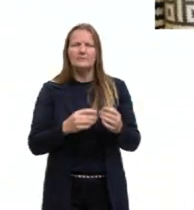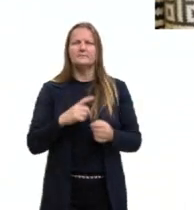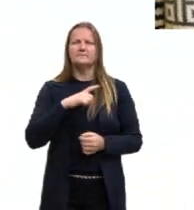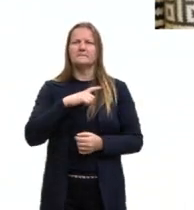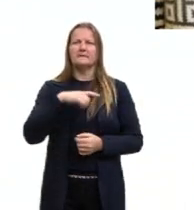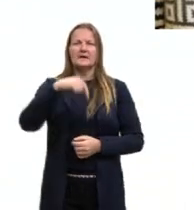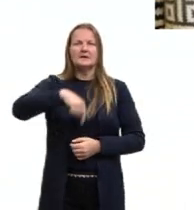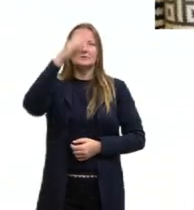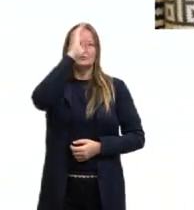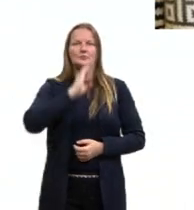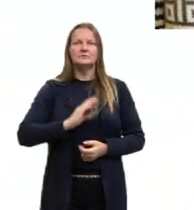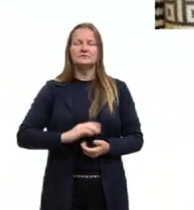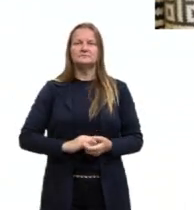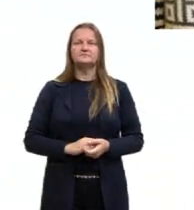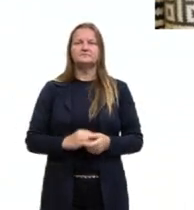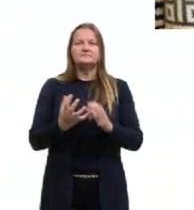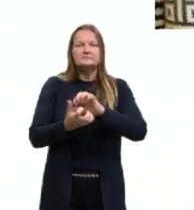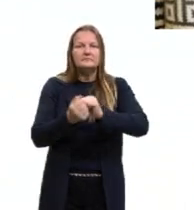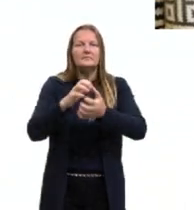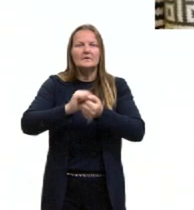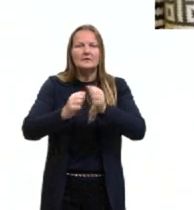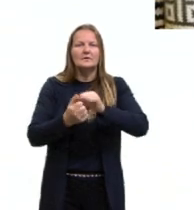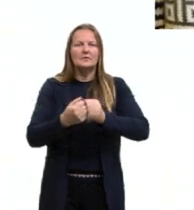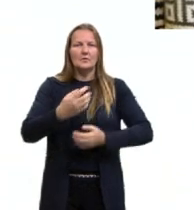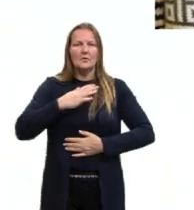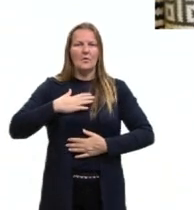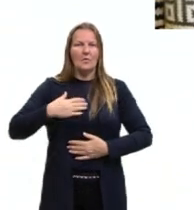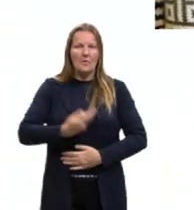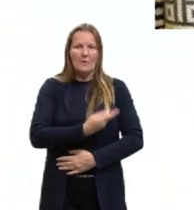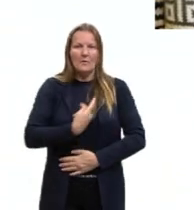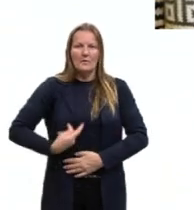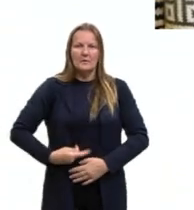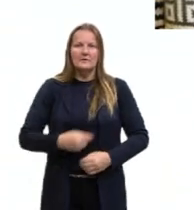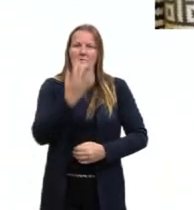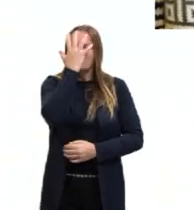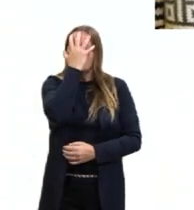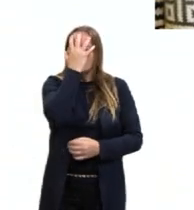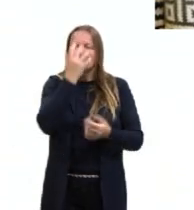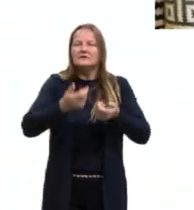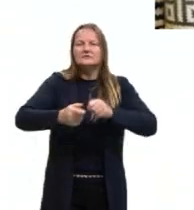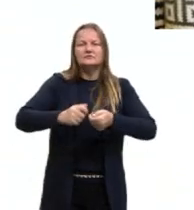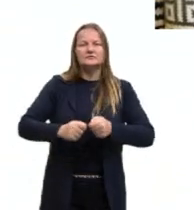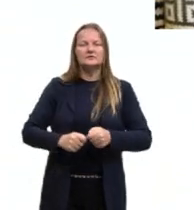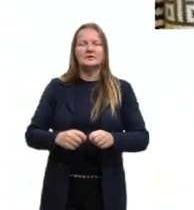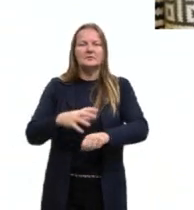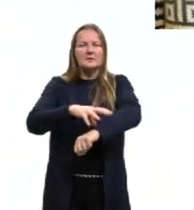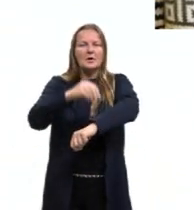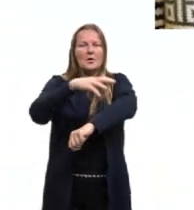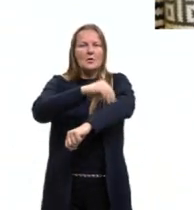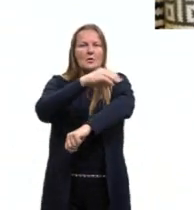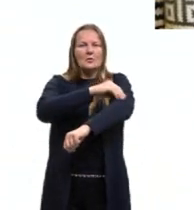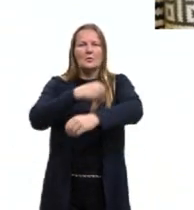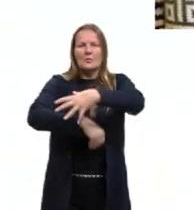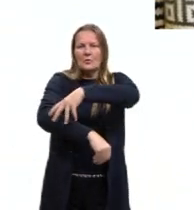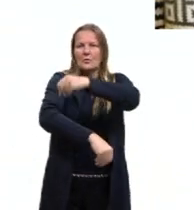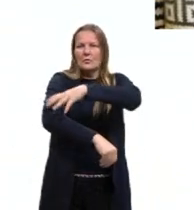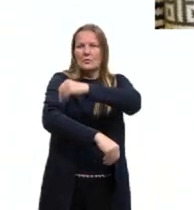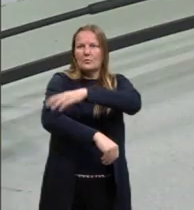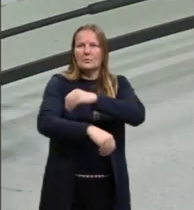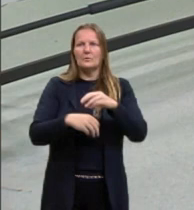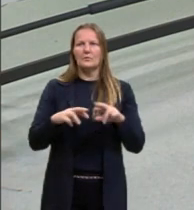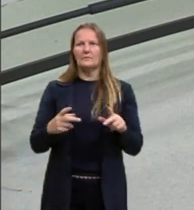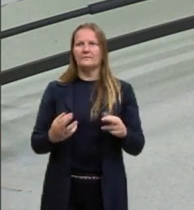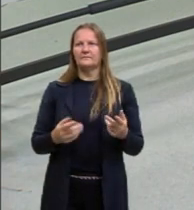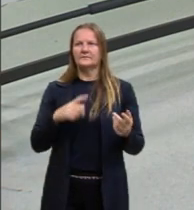brasileiras são a cerâmica, a pintura corporal, máscara, cestaria e arte plumária. Olha que bacana que nós